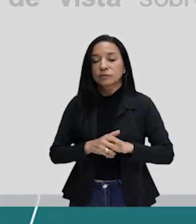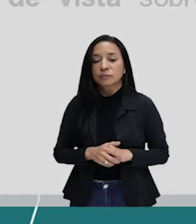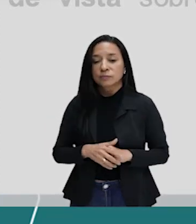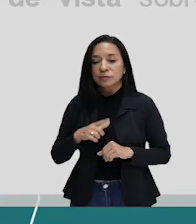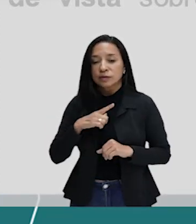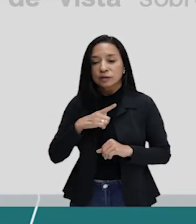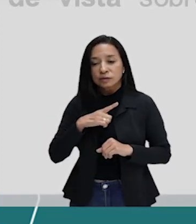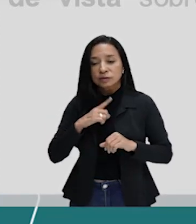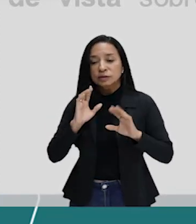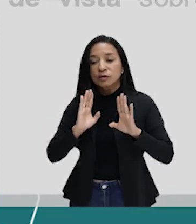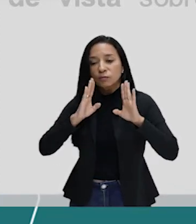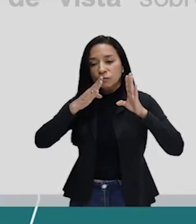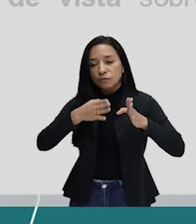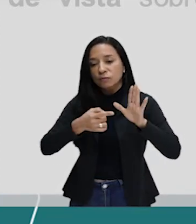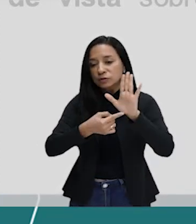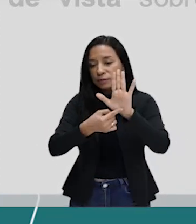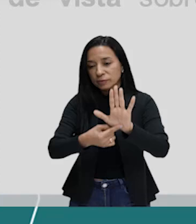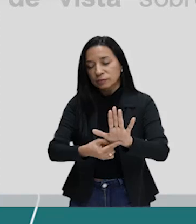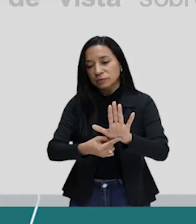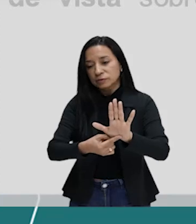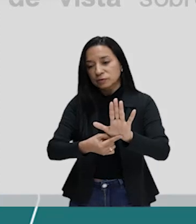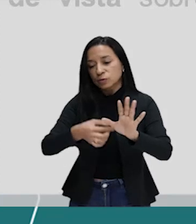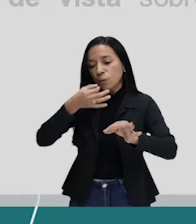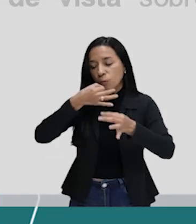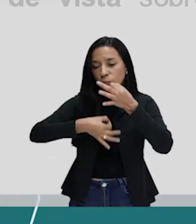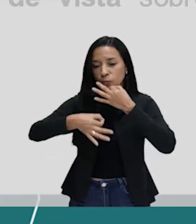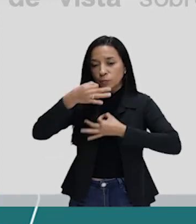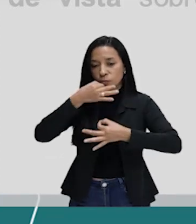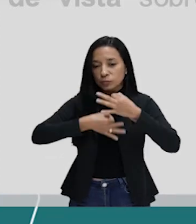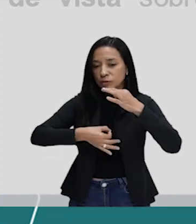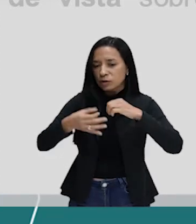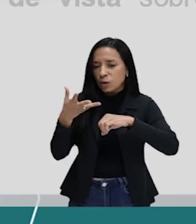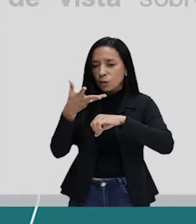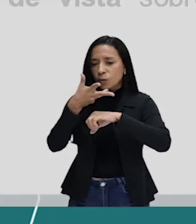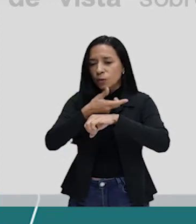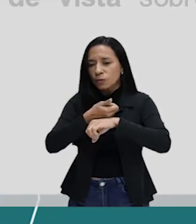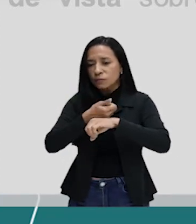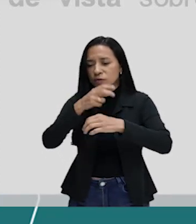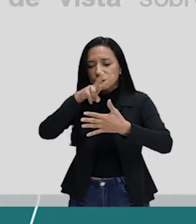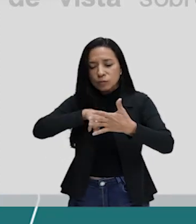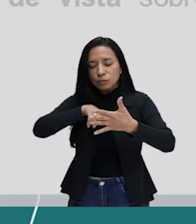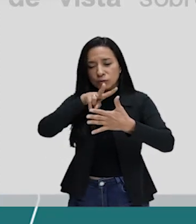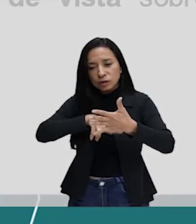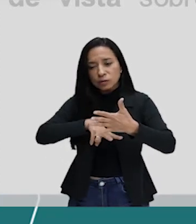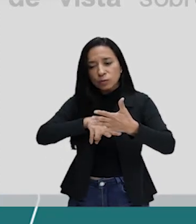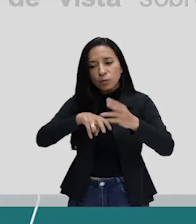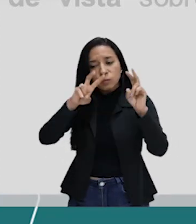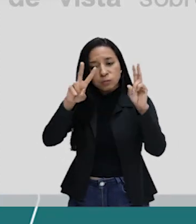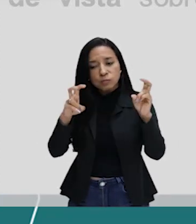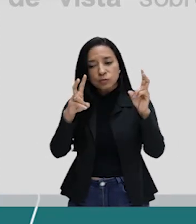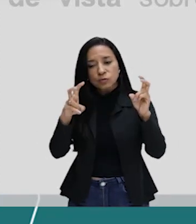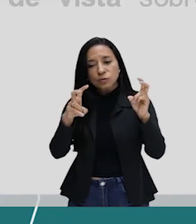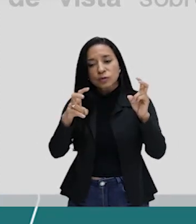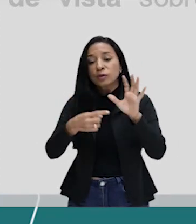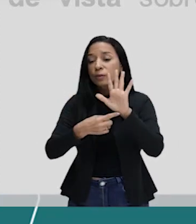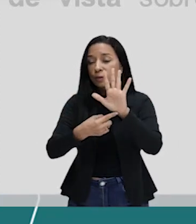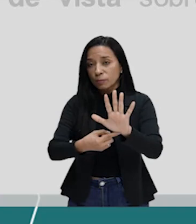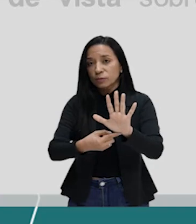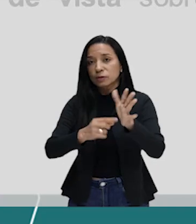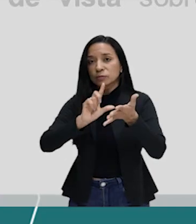a função de apresentar um ponto de vista, defender uma ideia, convencer o leitor acerca daquele assunto que é colocado lá no artigo.